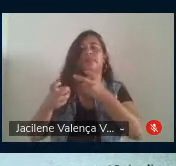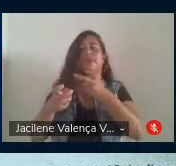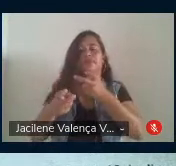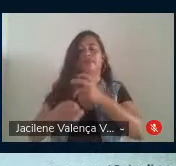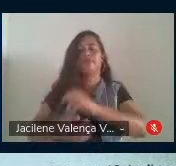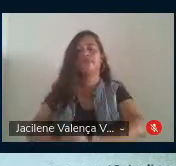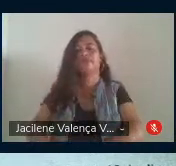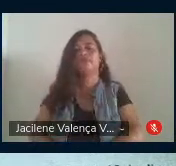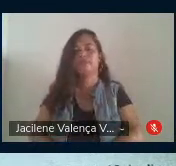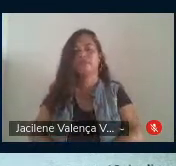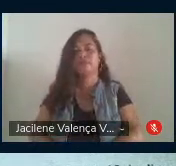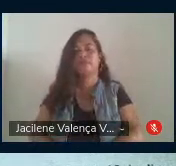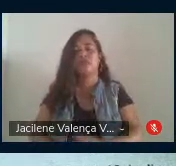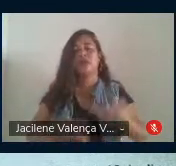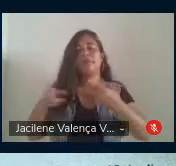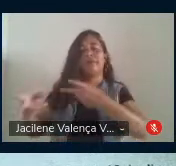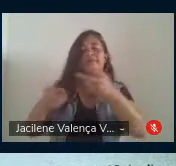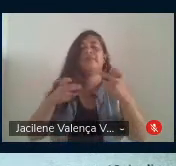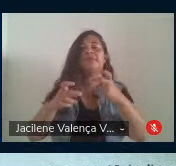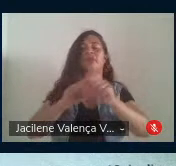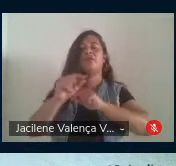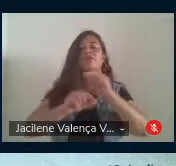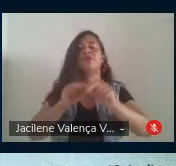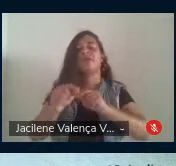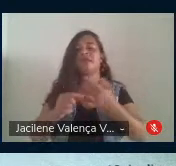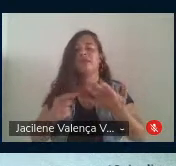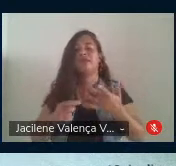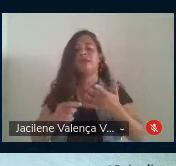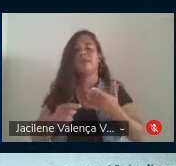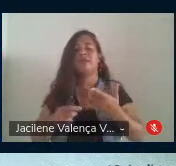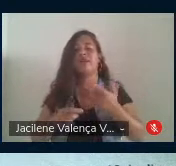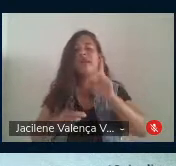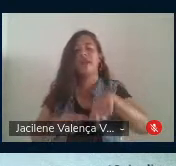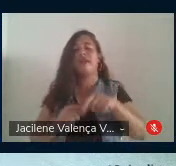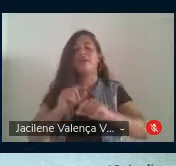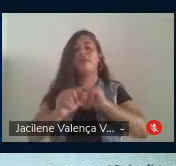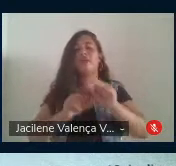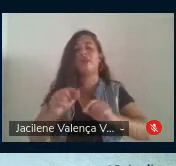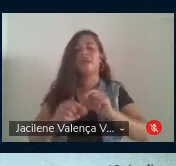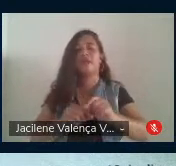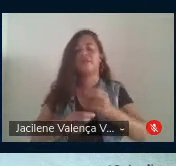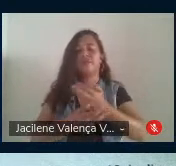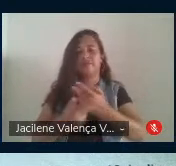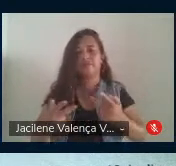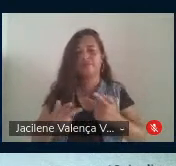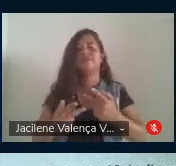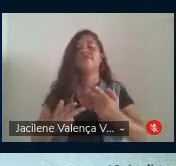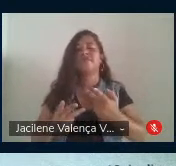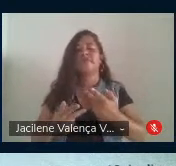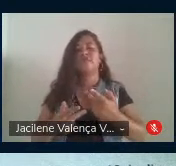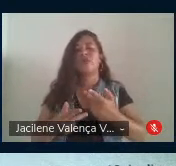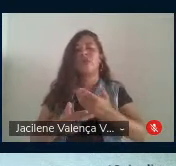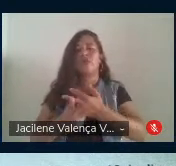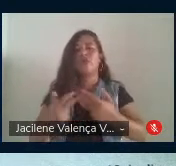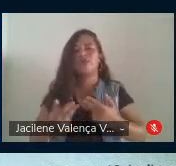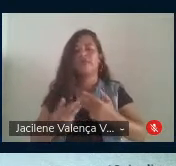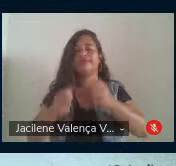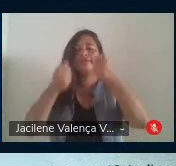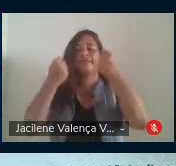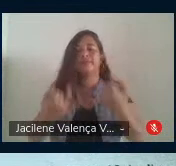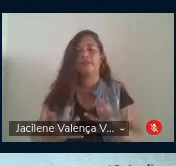percepção que está implícito ou inédito viável como algo definido e cuja